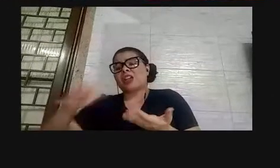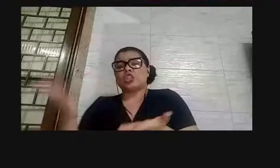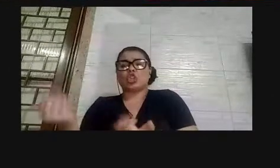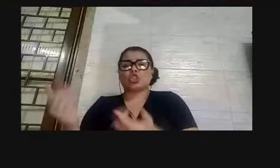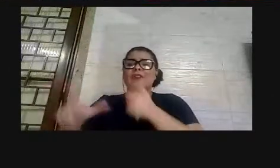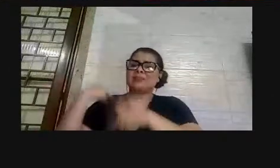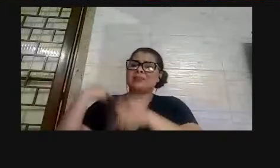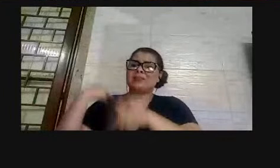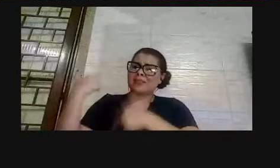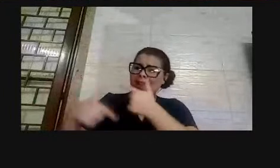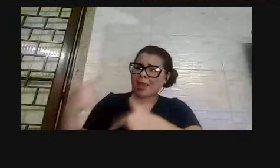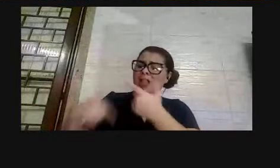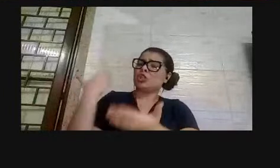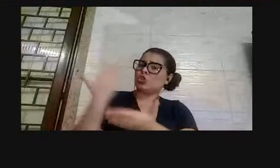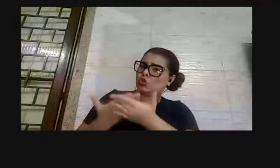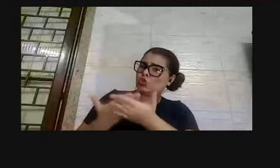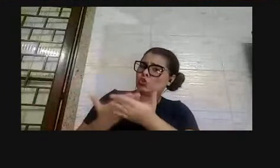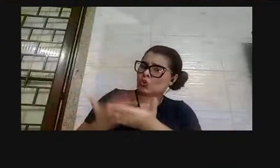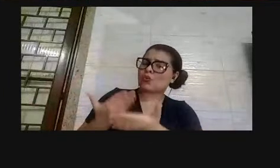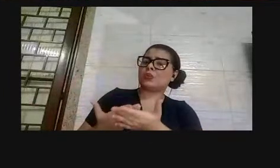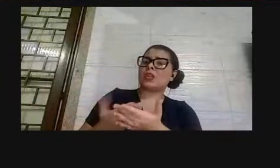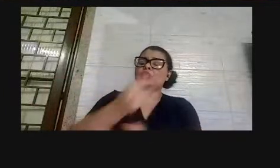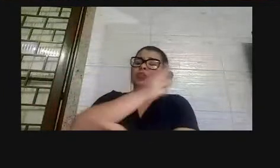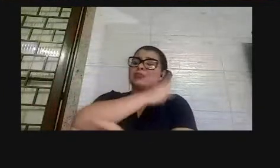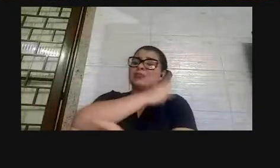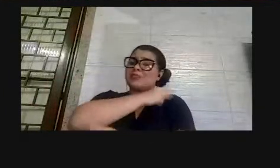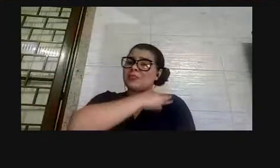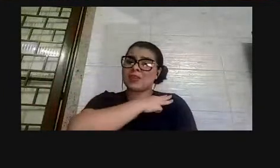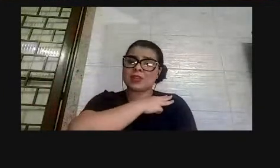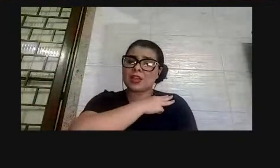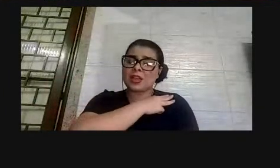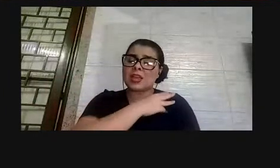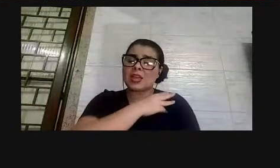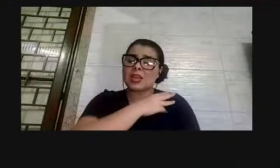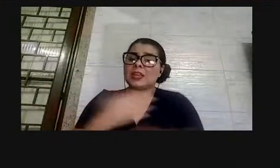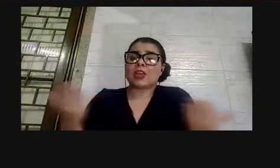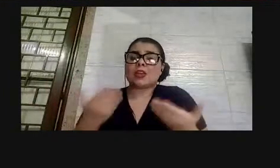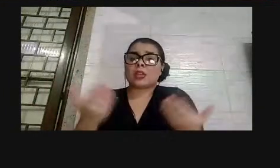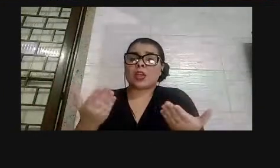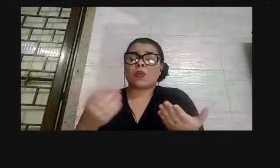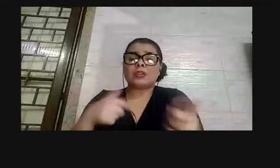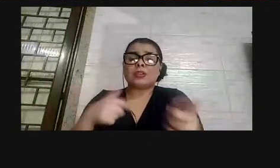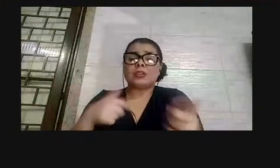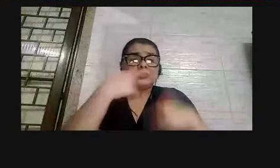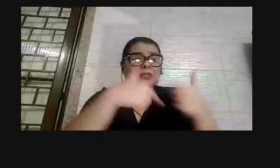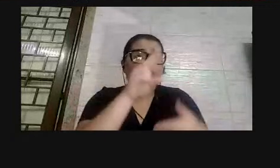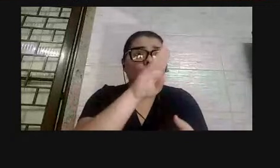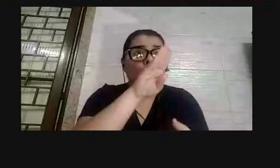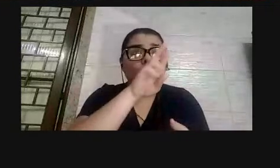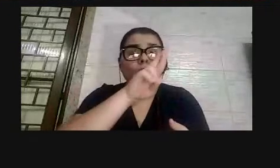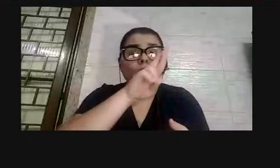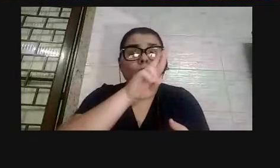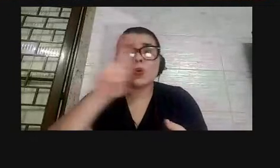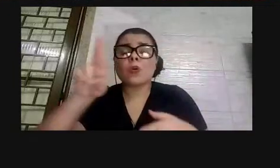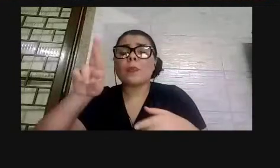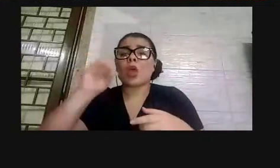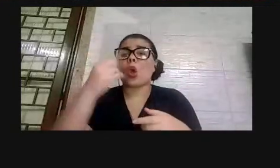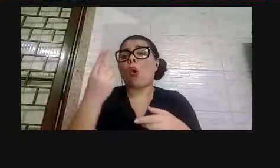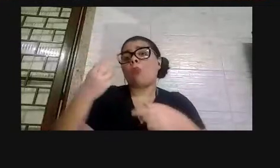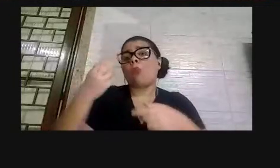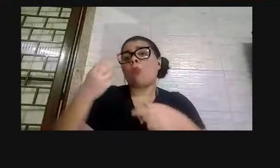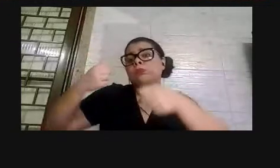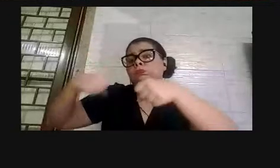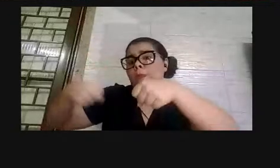estudantes de universidade, de ensino médio, que tiveram que agora virar Uber, virar delivery, virar entregador de pizza,